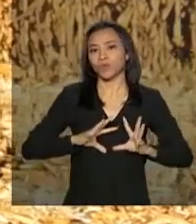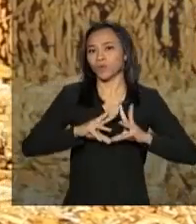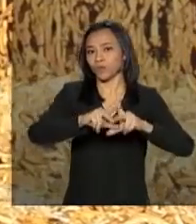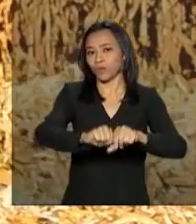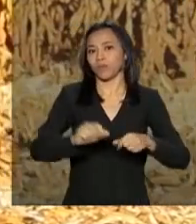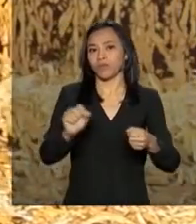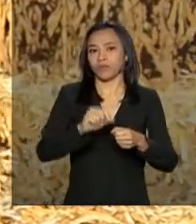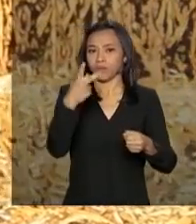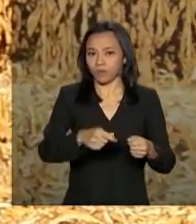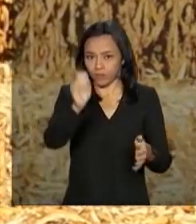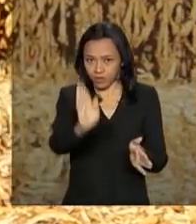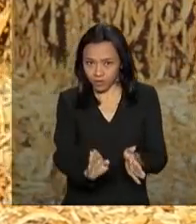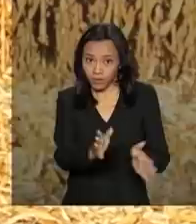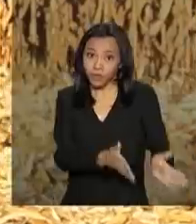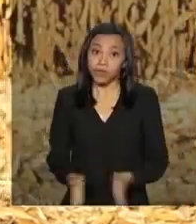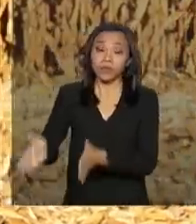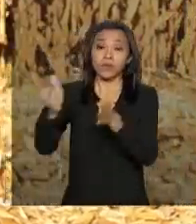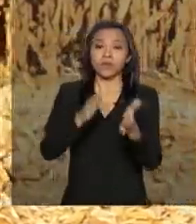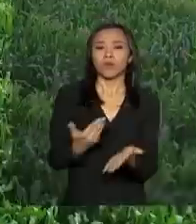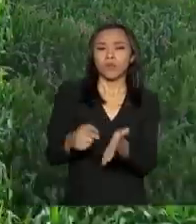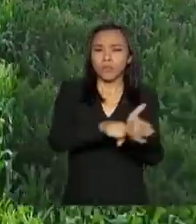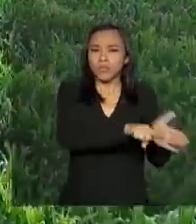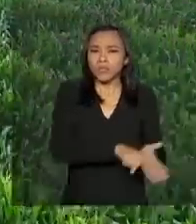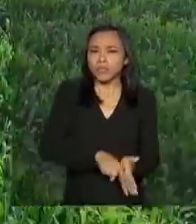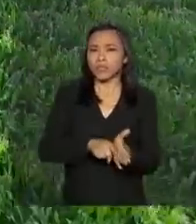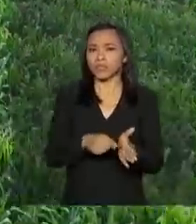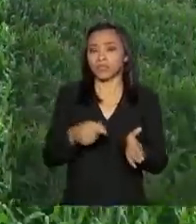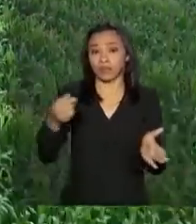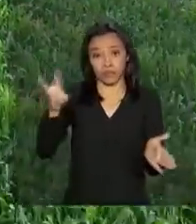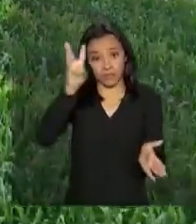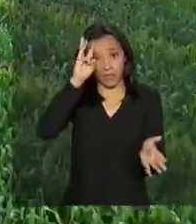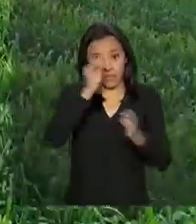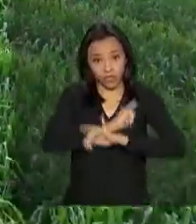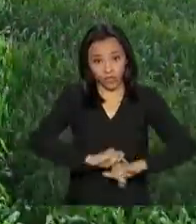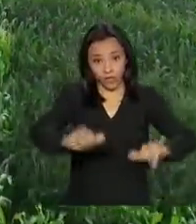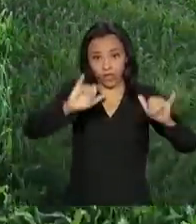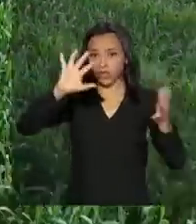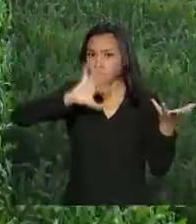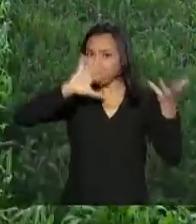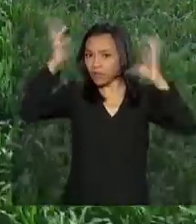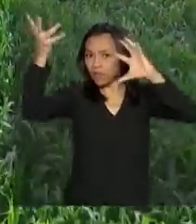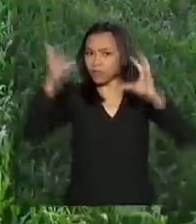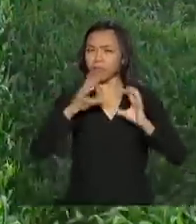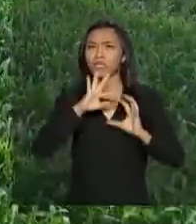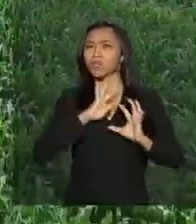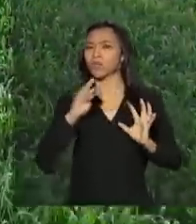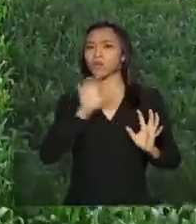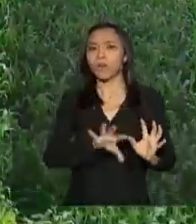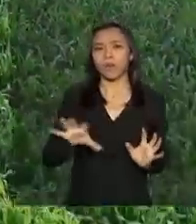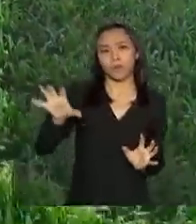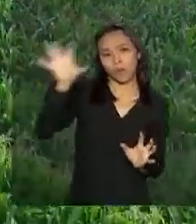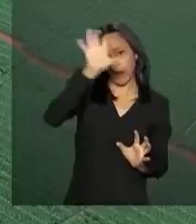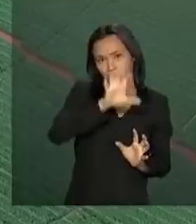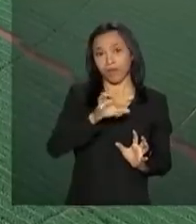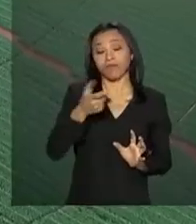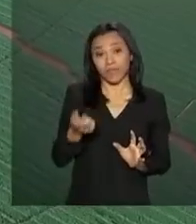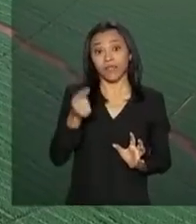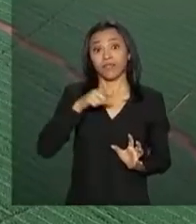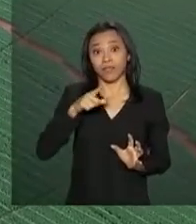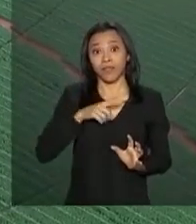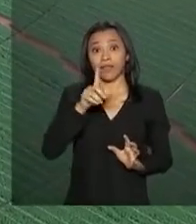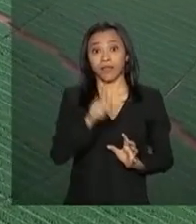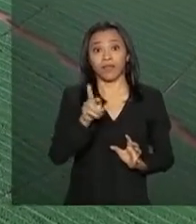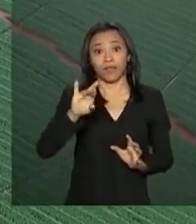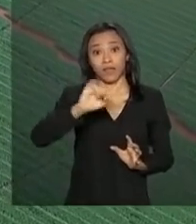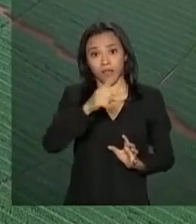O estudo divulgado nesta terça-feira mostra que as condições climáticas em todas as regiões produtoras de grãos estão